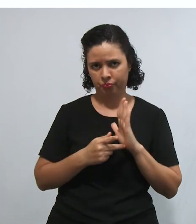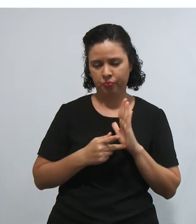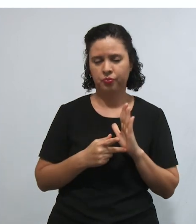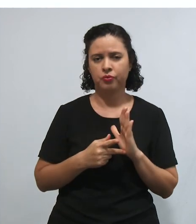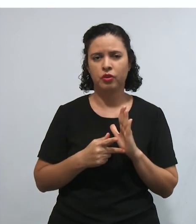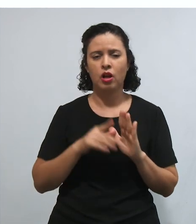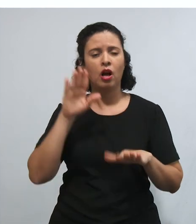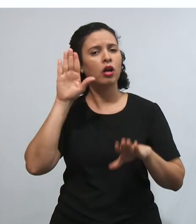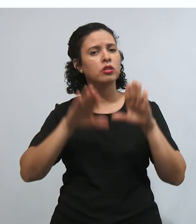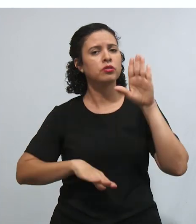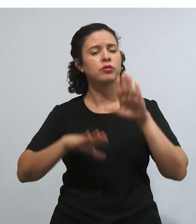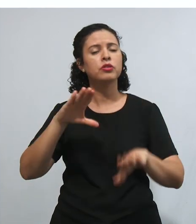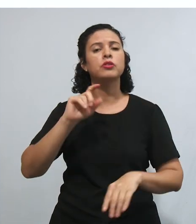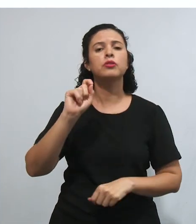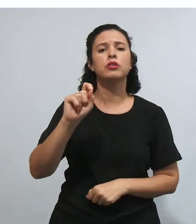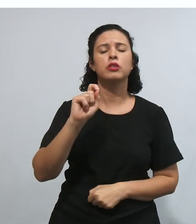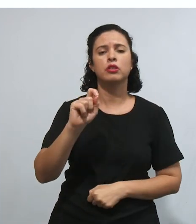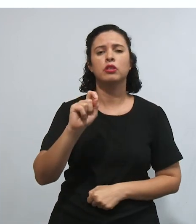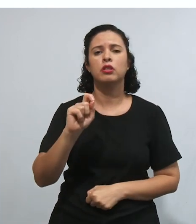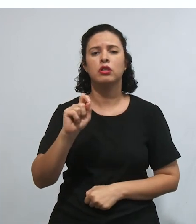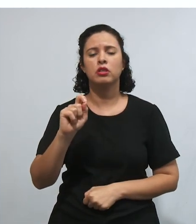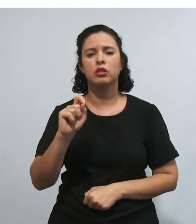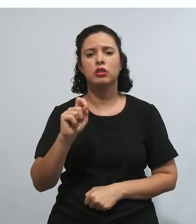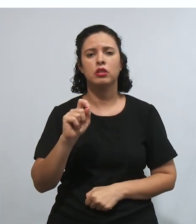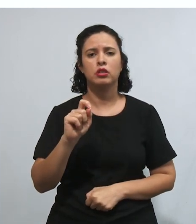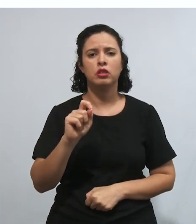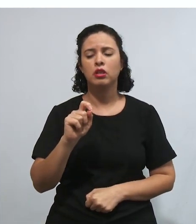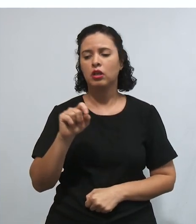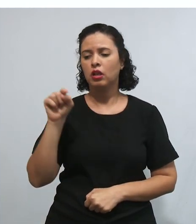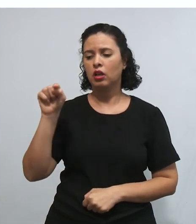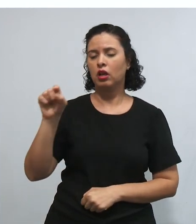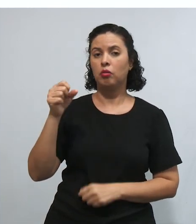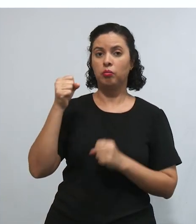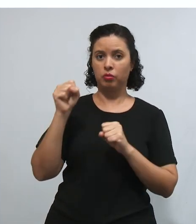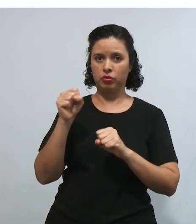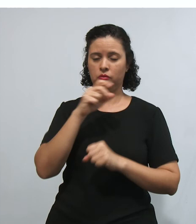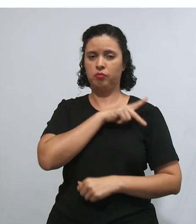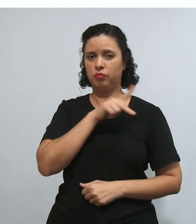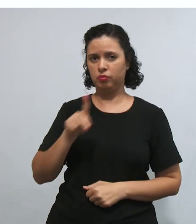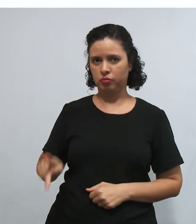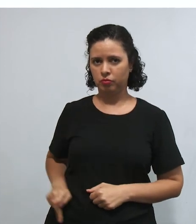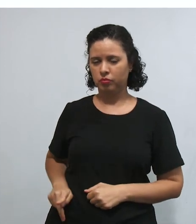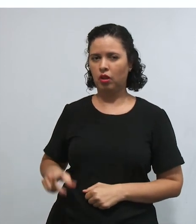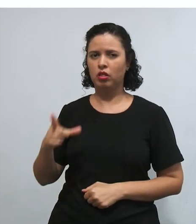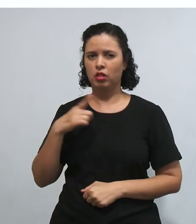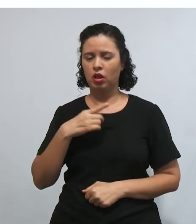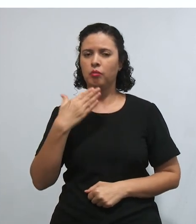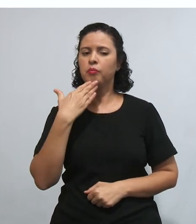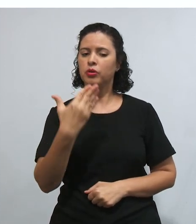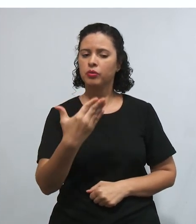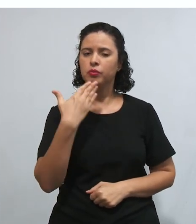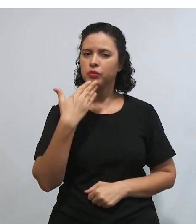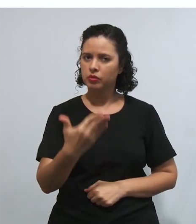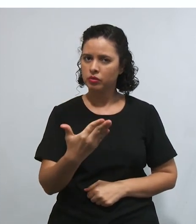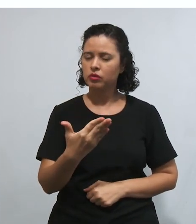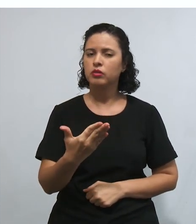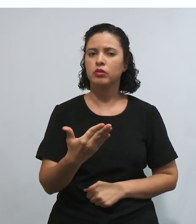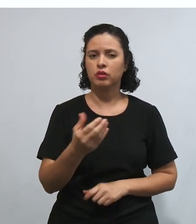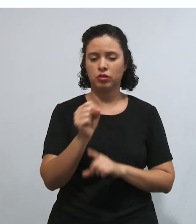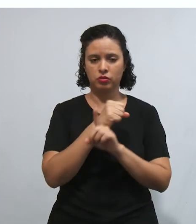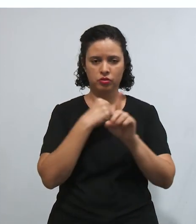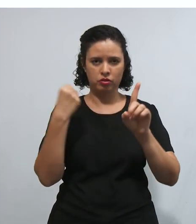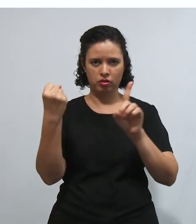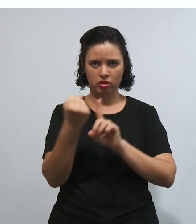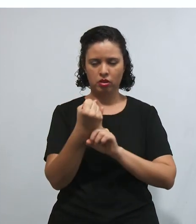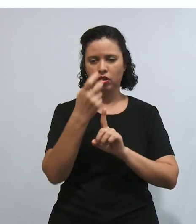Muitas vezes, o poder público, né? Ele recebe alguns pedidos da sociedade, de